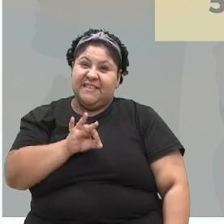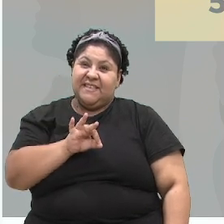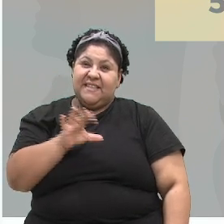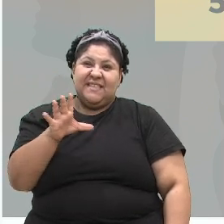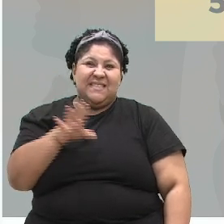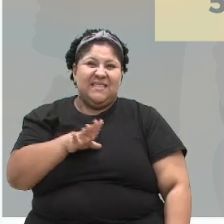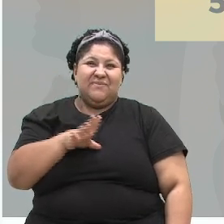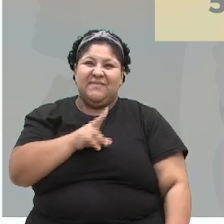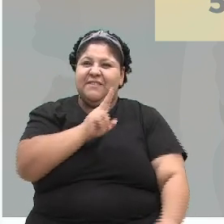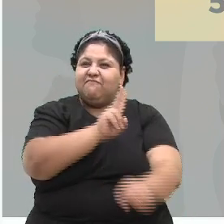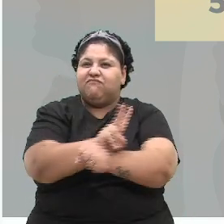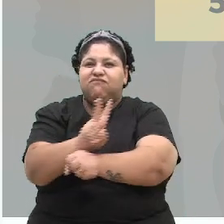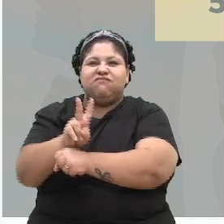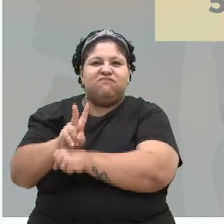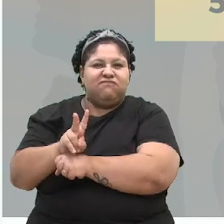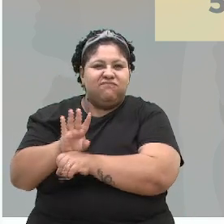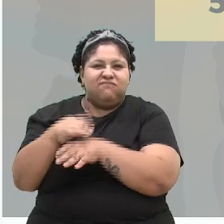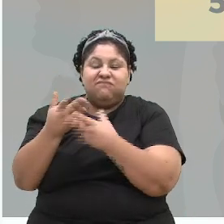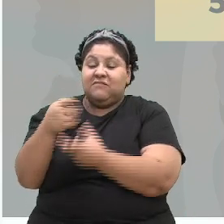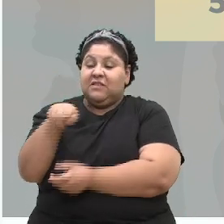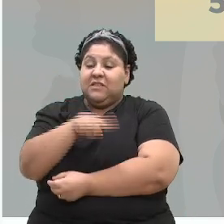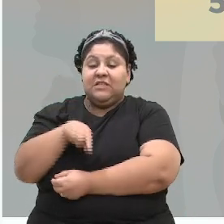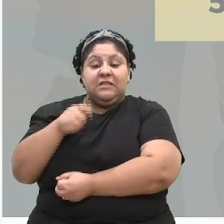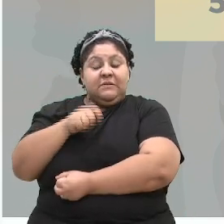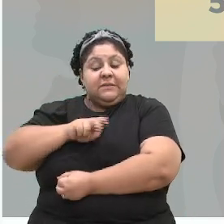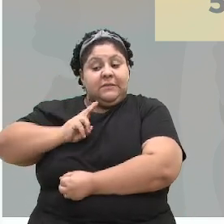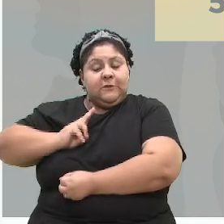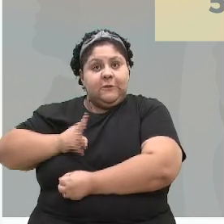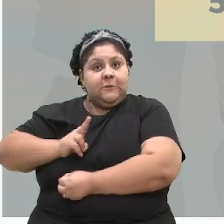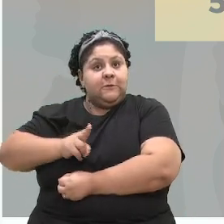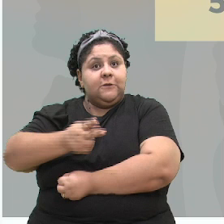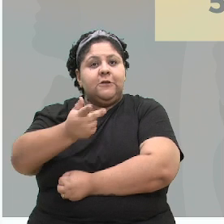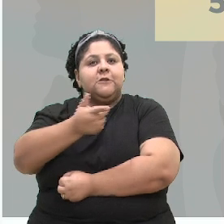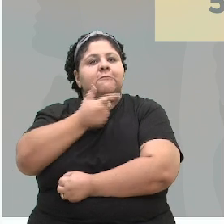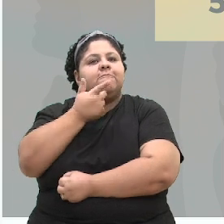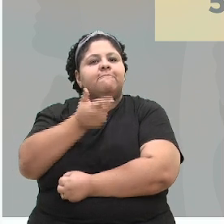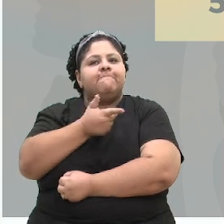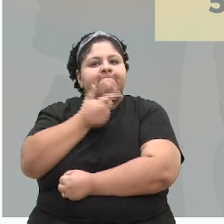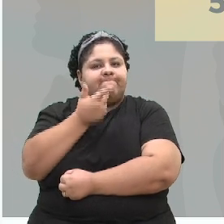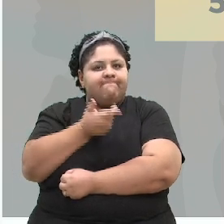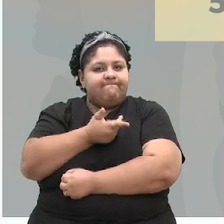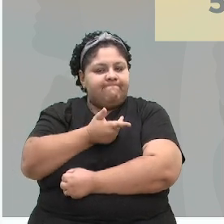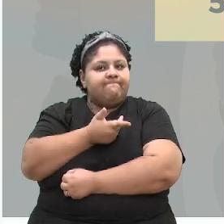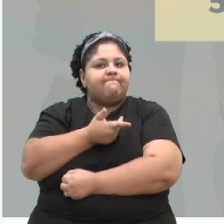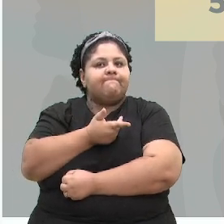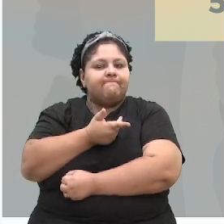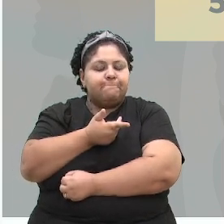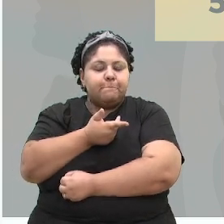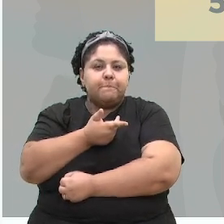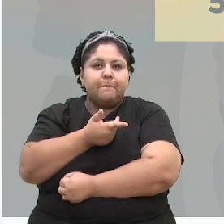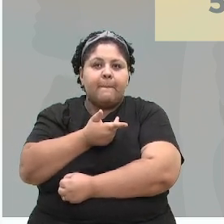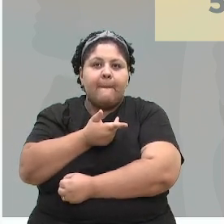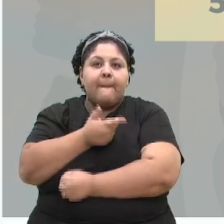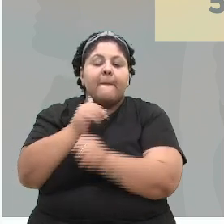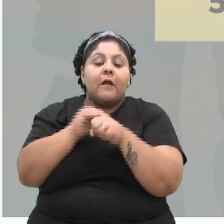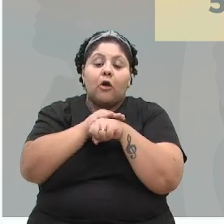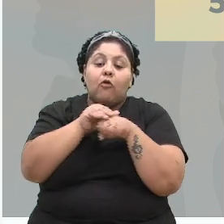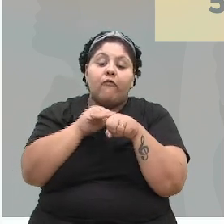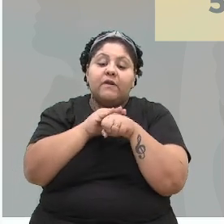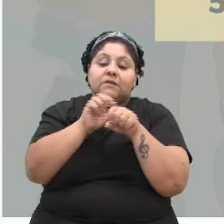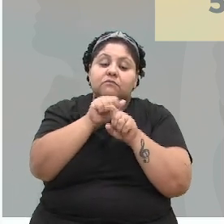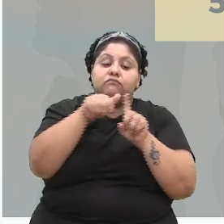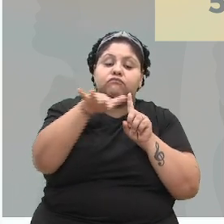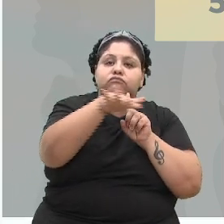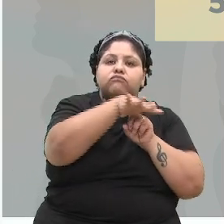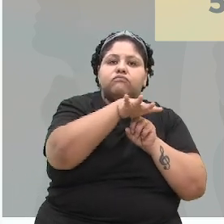protetivas. Então, a gente precisa continuar falando, precisa continuar conversando com a sociedade